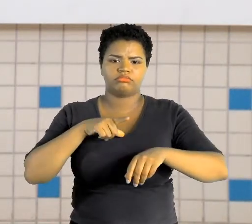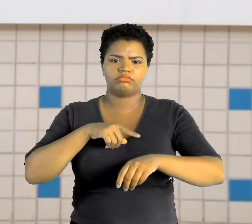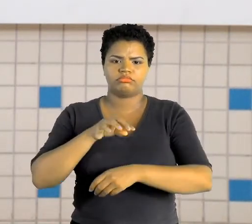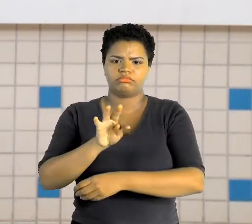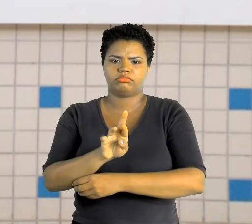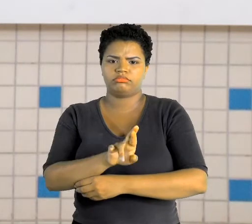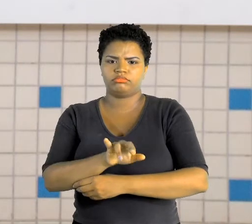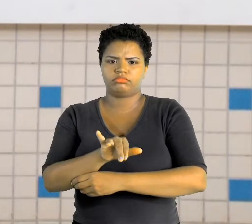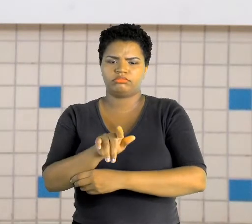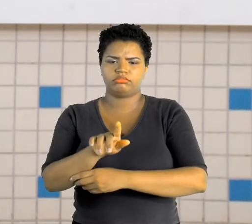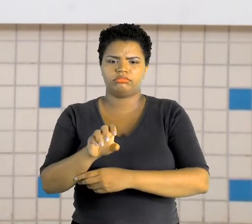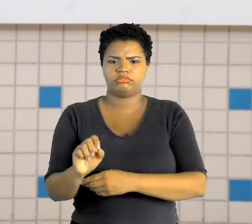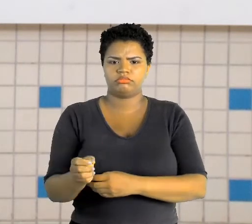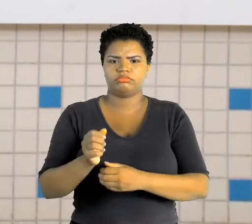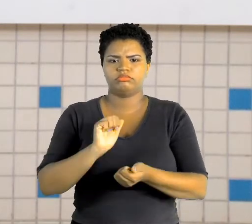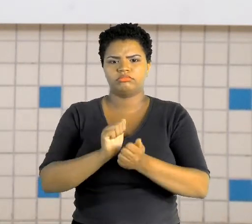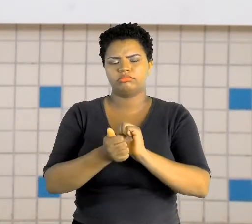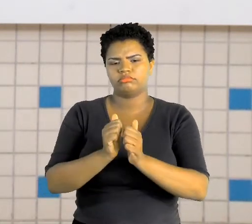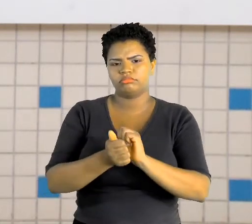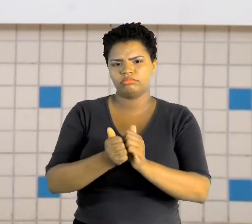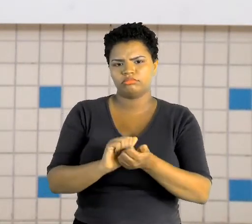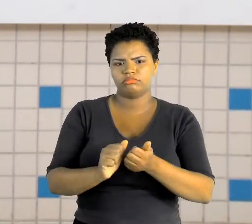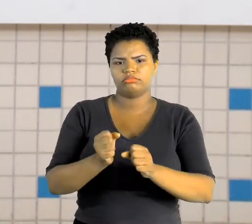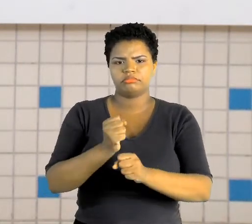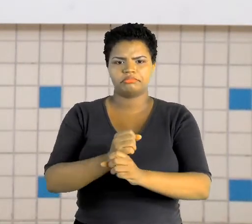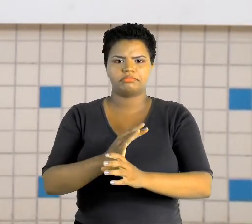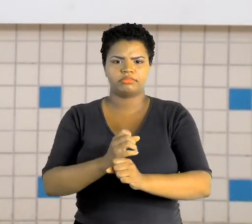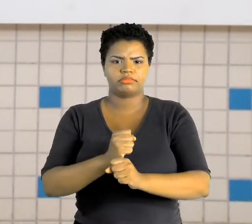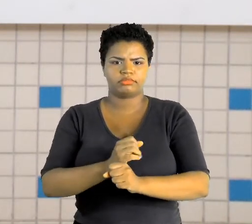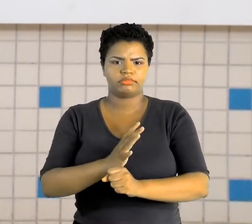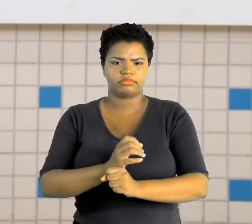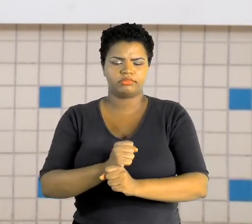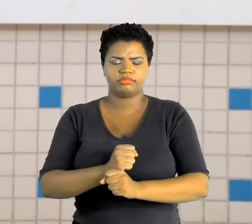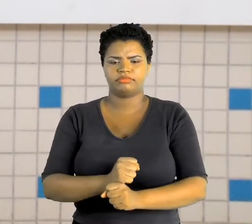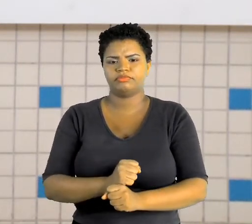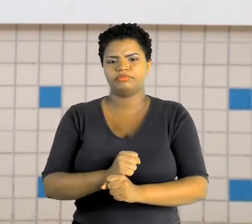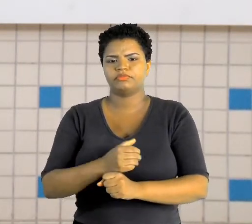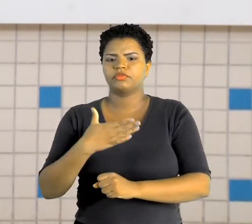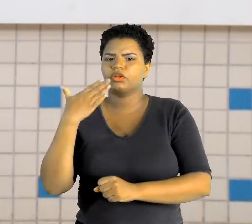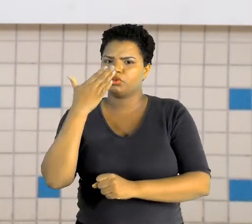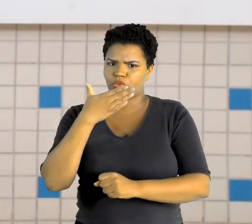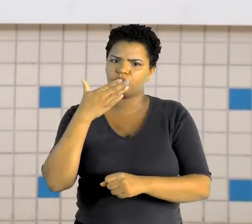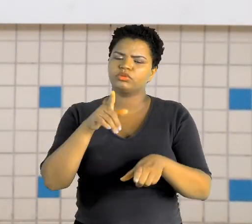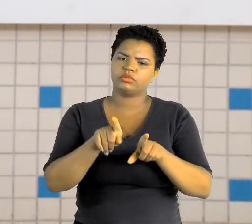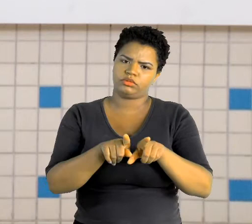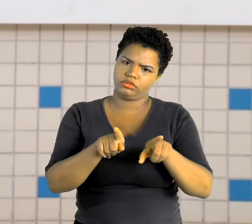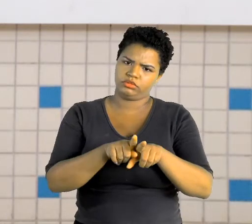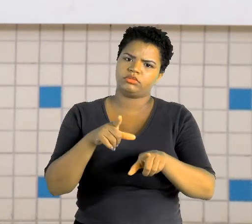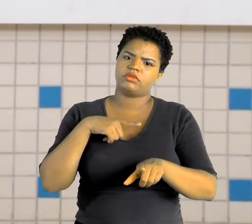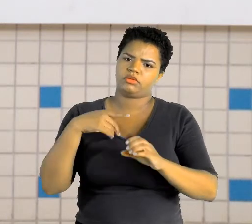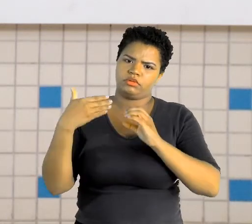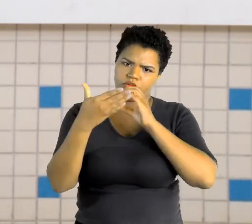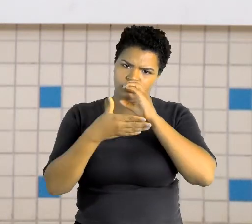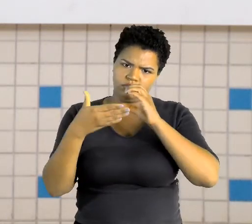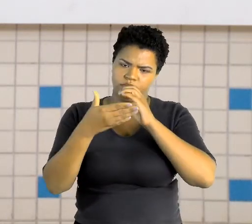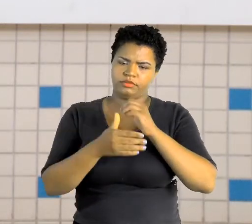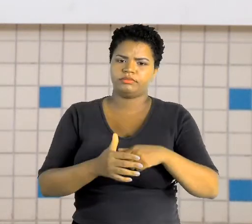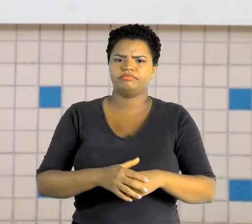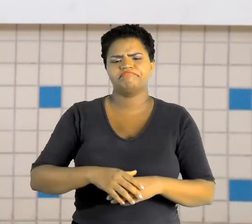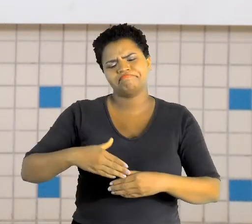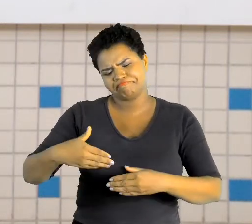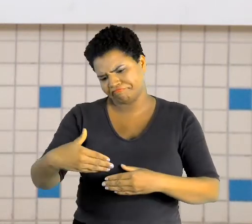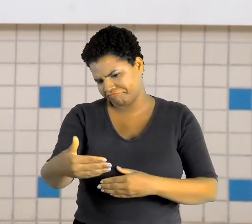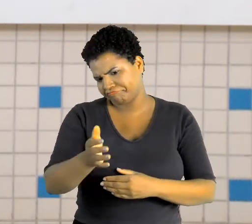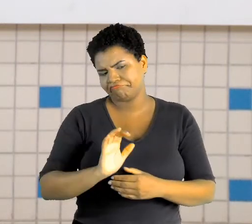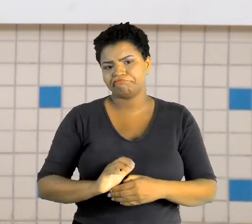o arroz, a batata, os doces também têm carboidratos e assim por diante.